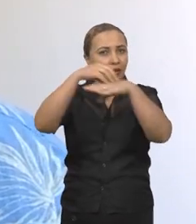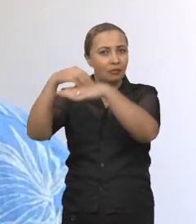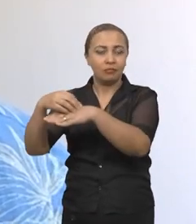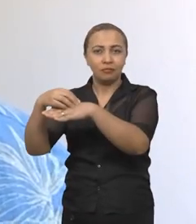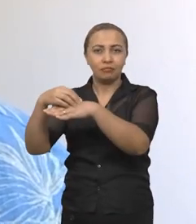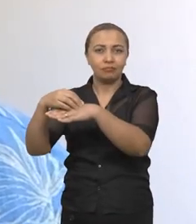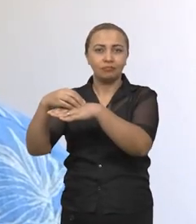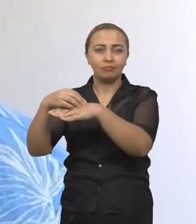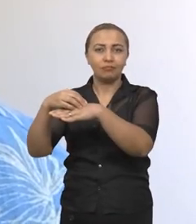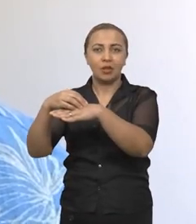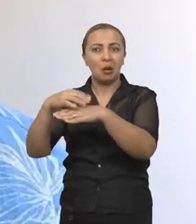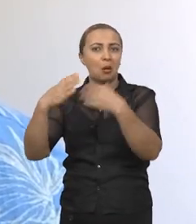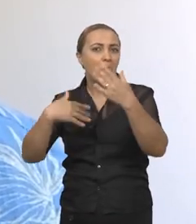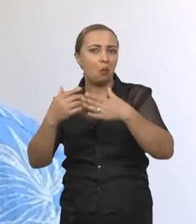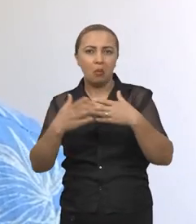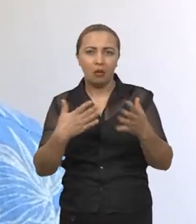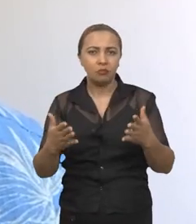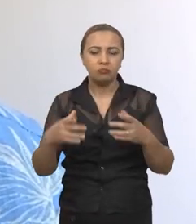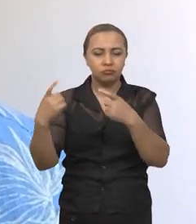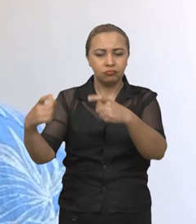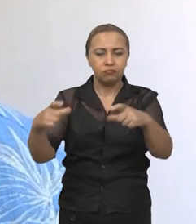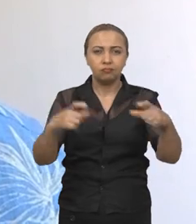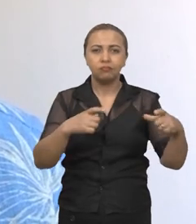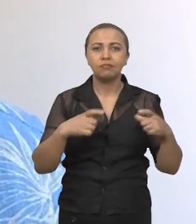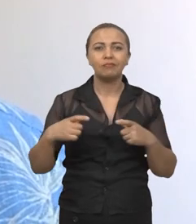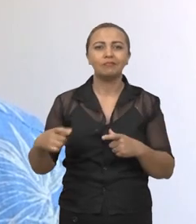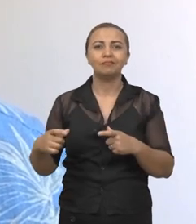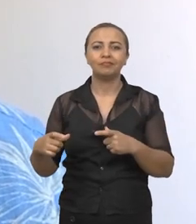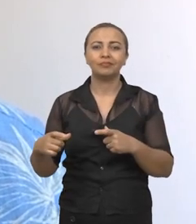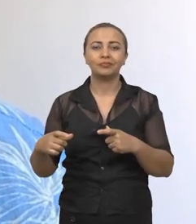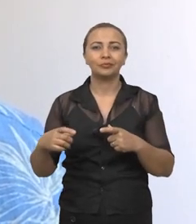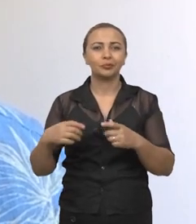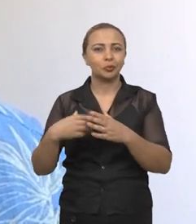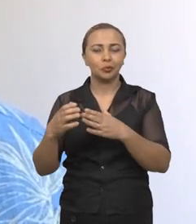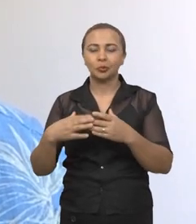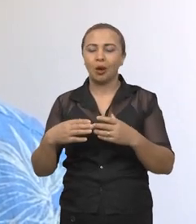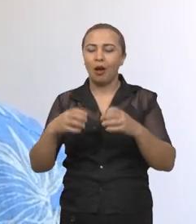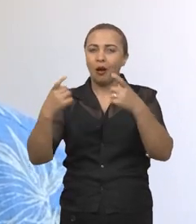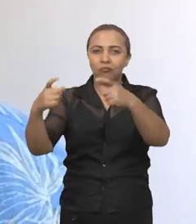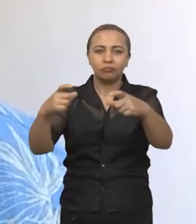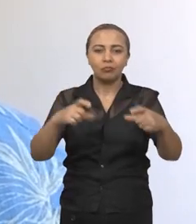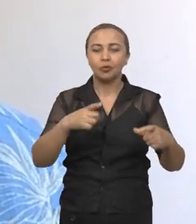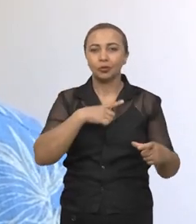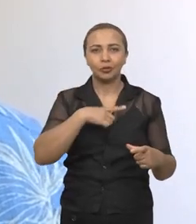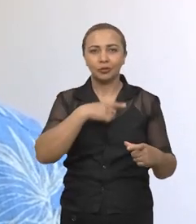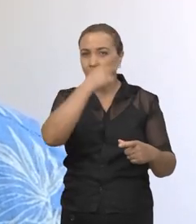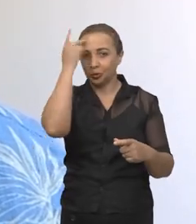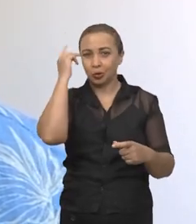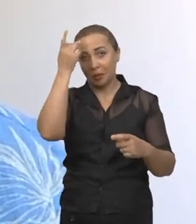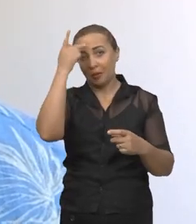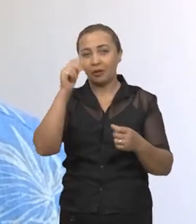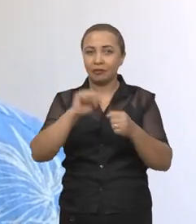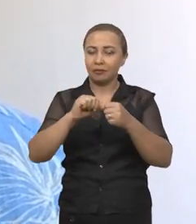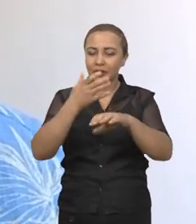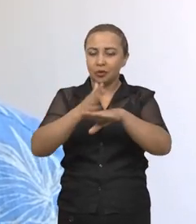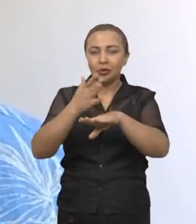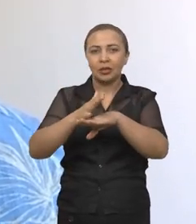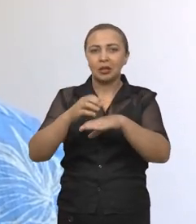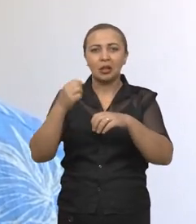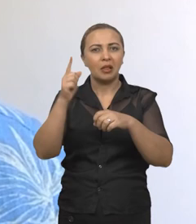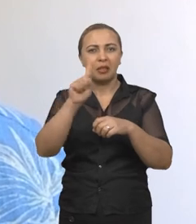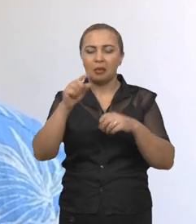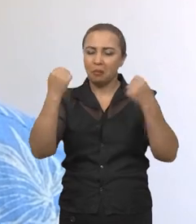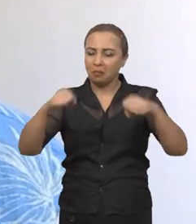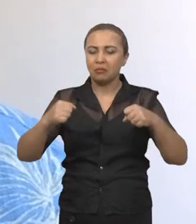qualquer espaço, qualquer local, sem uma estrutura